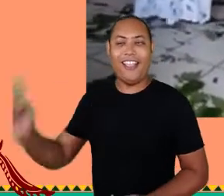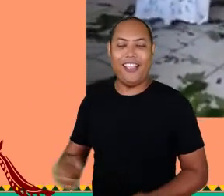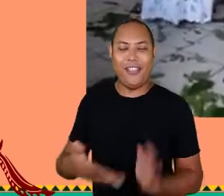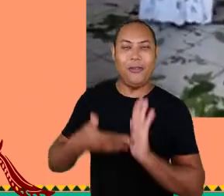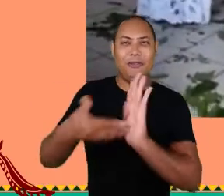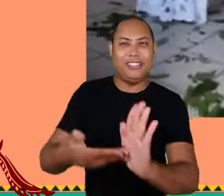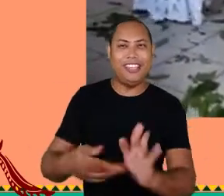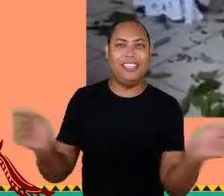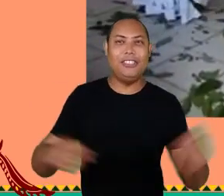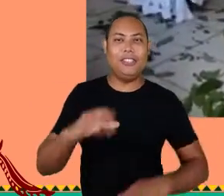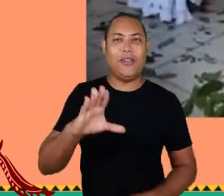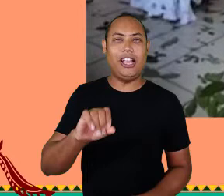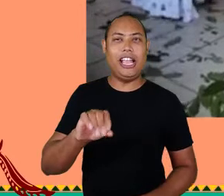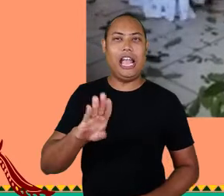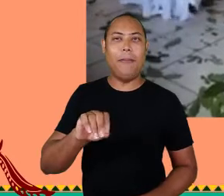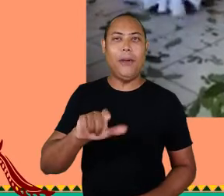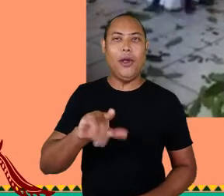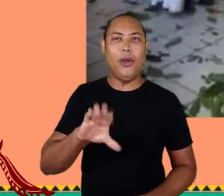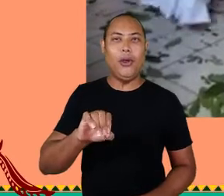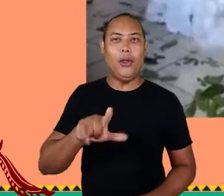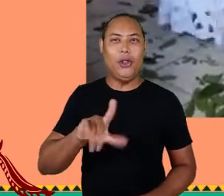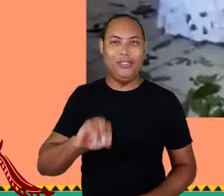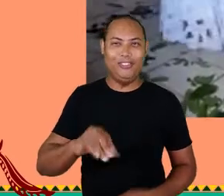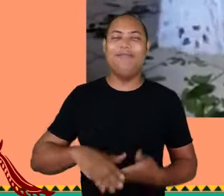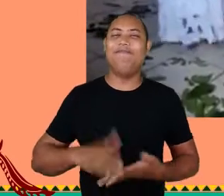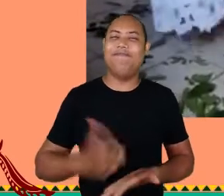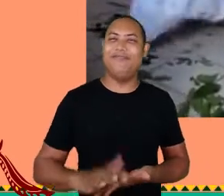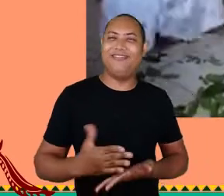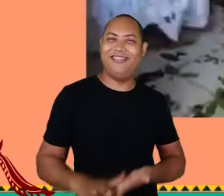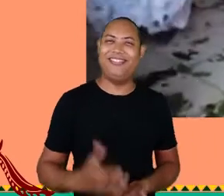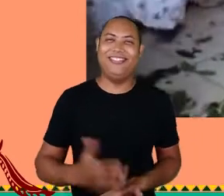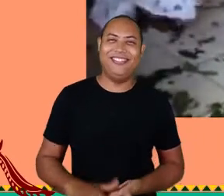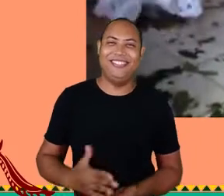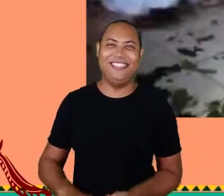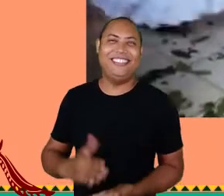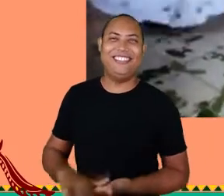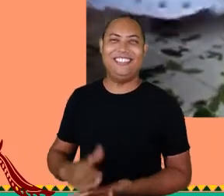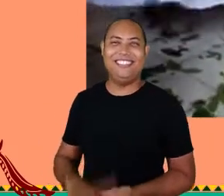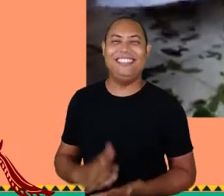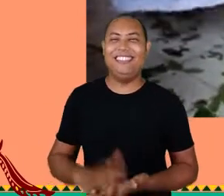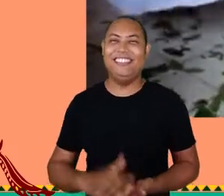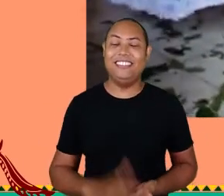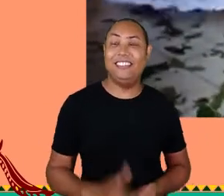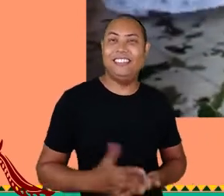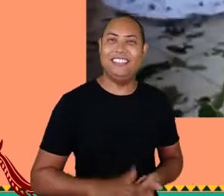A Ana Cadu já traz um pouco do samba de caboclo, né? A Ana já